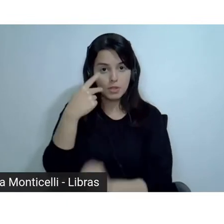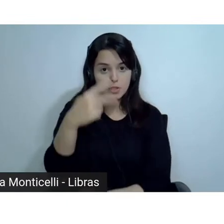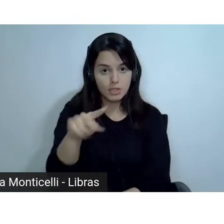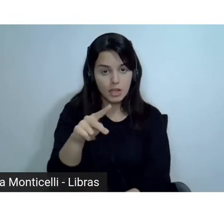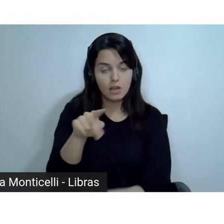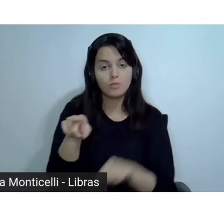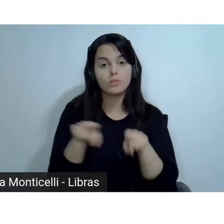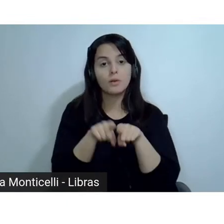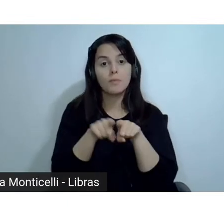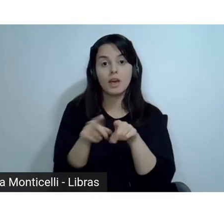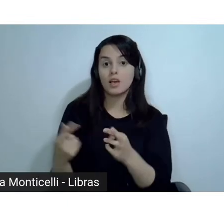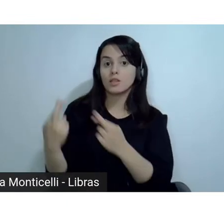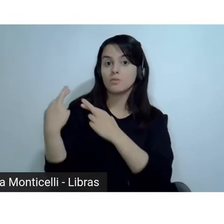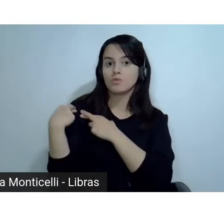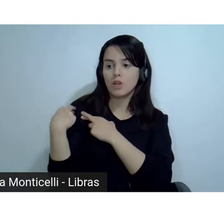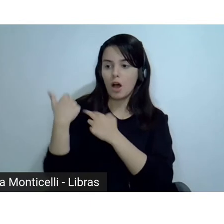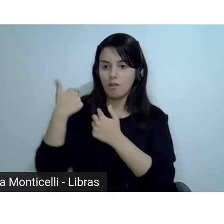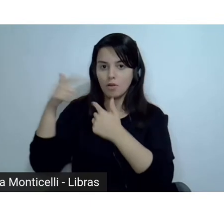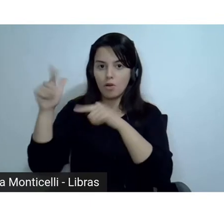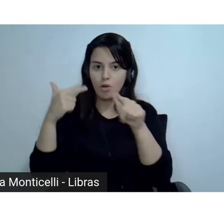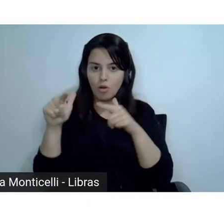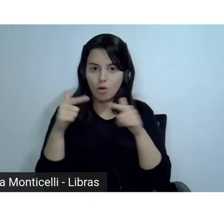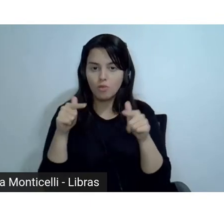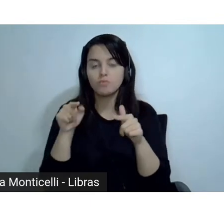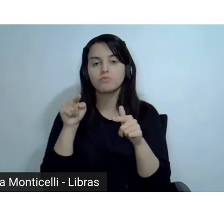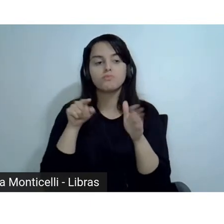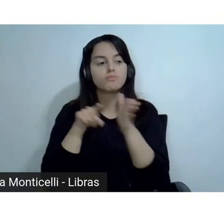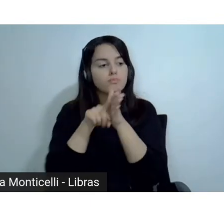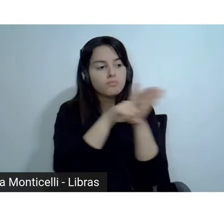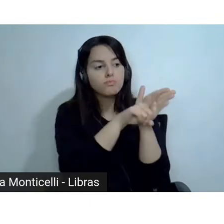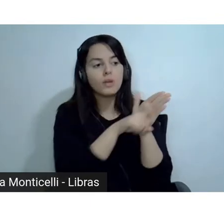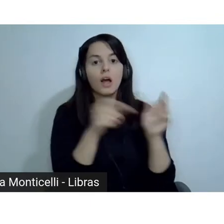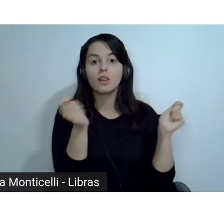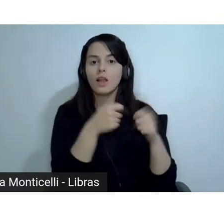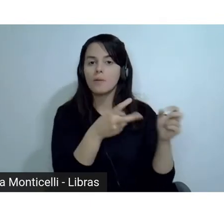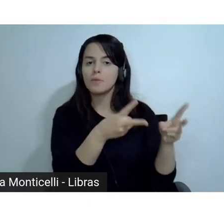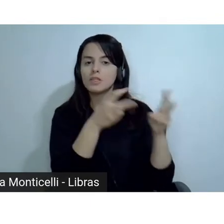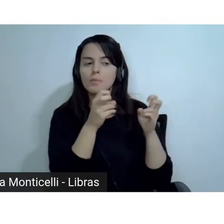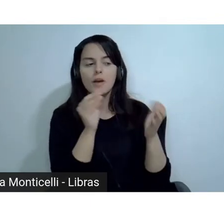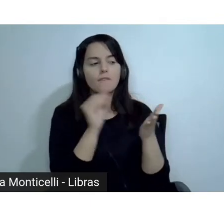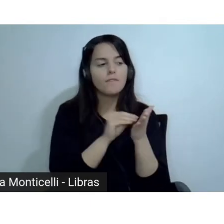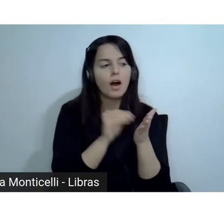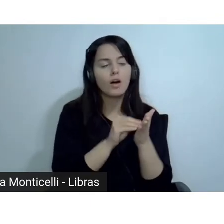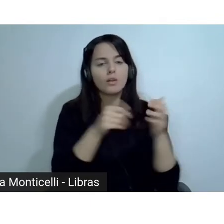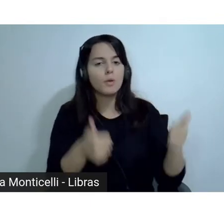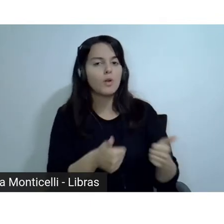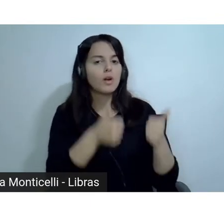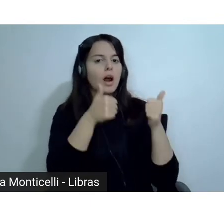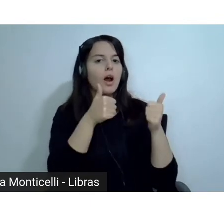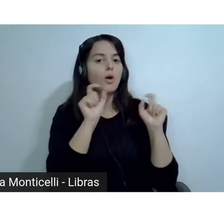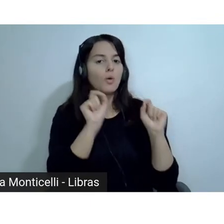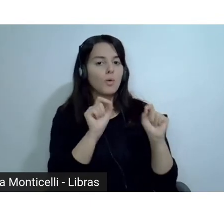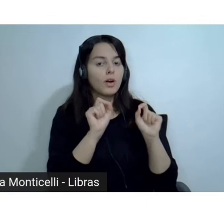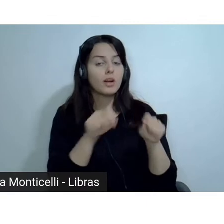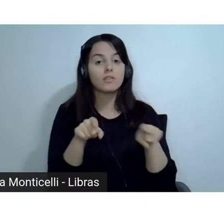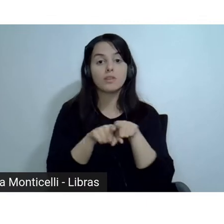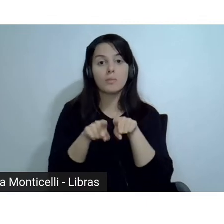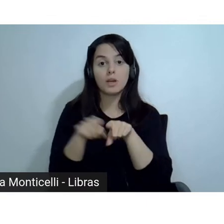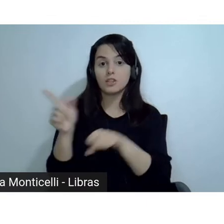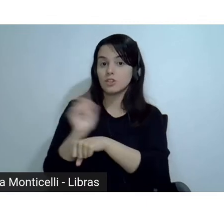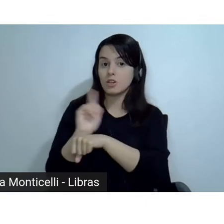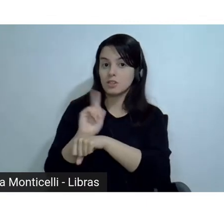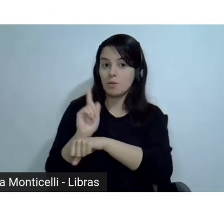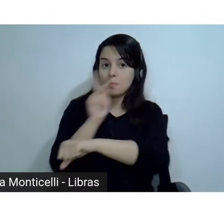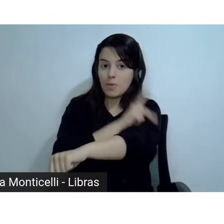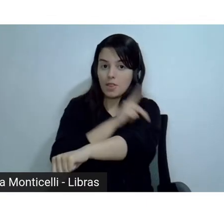possam ver como os estudantes estão e em que eles podem melhorar e também para a gestão pedagógica da escola